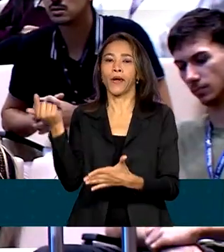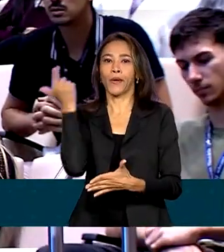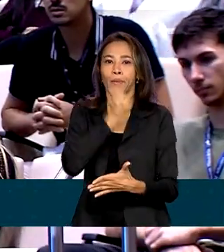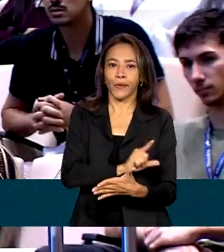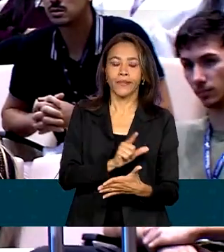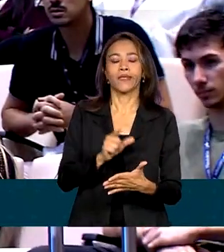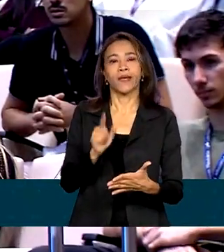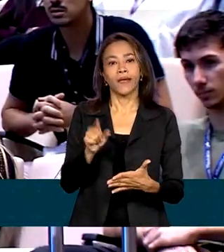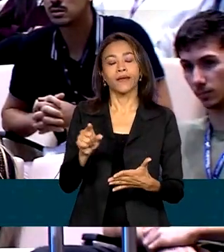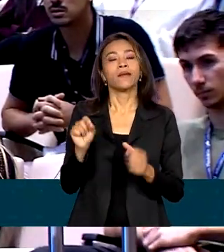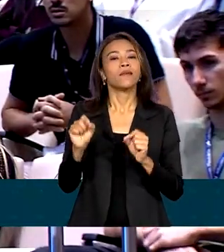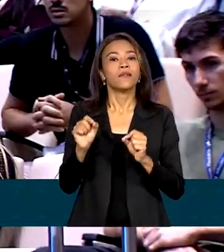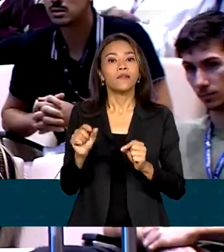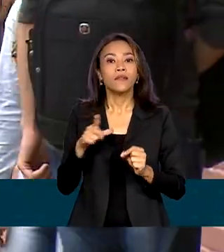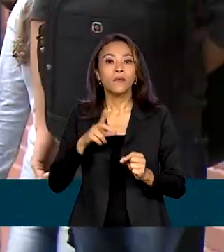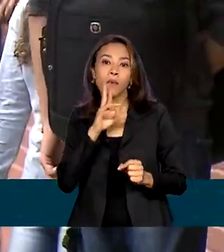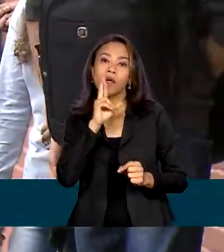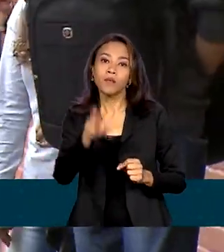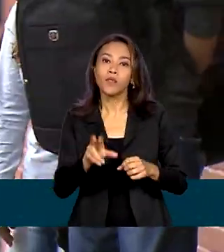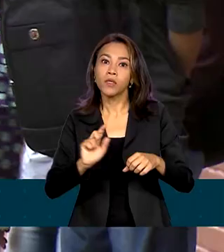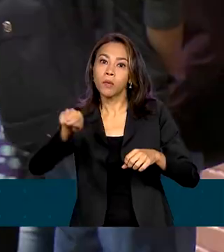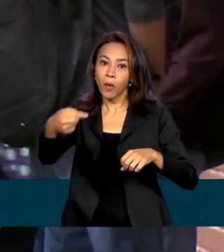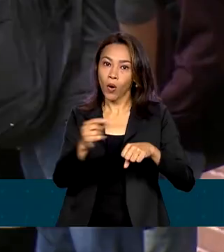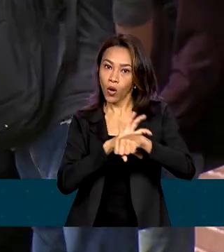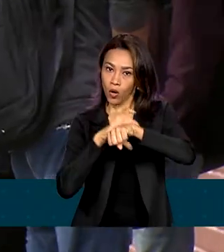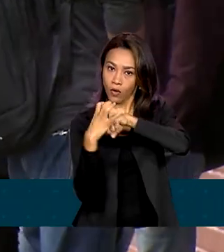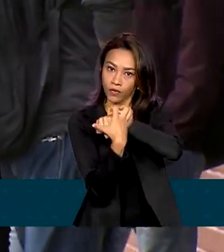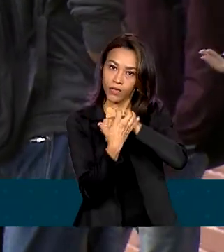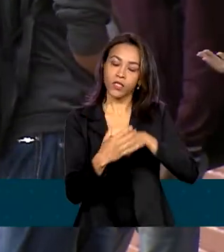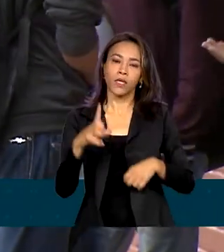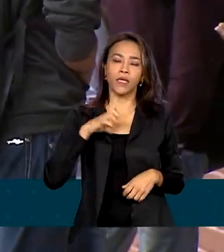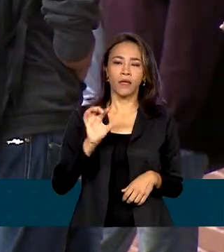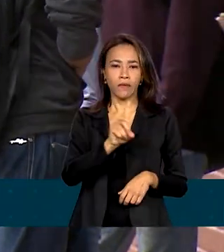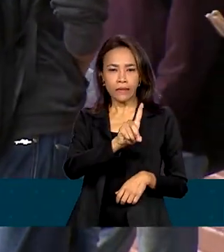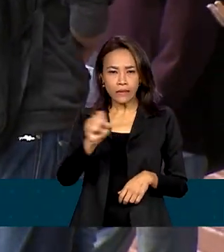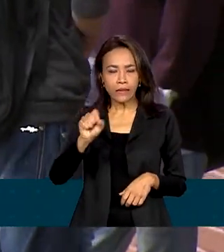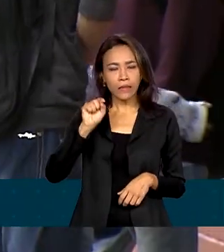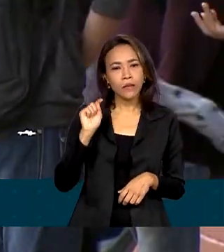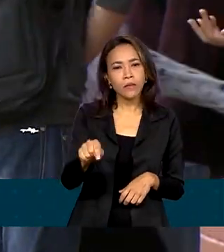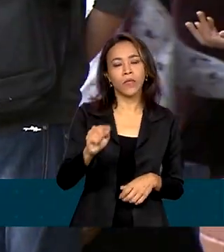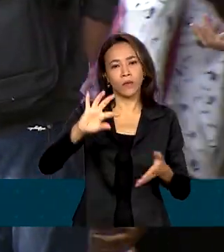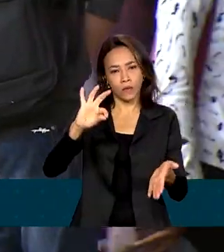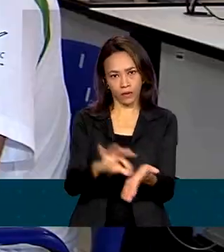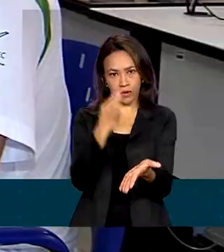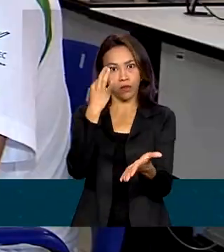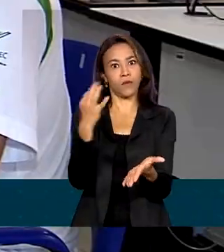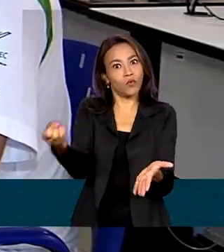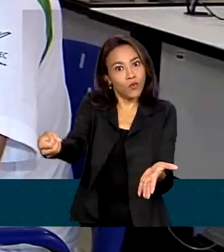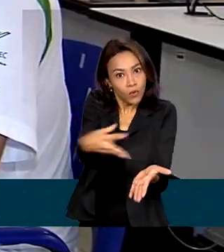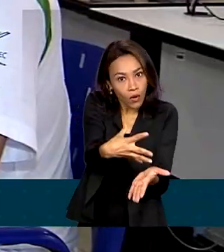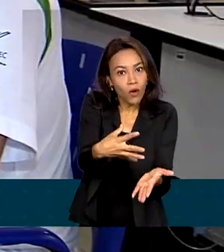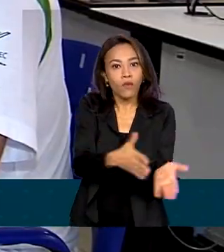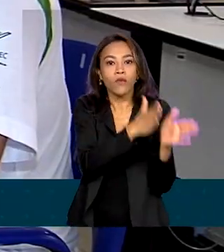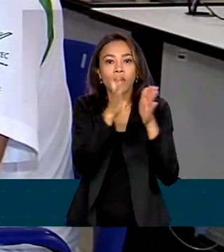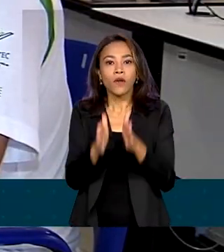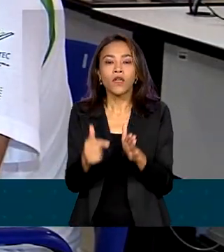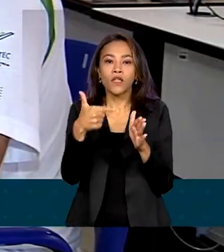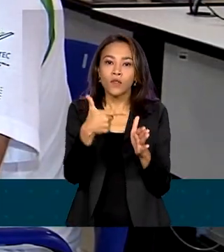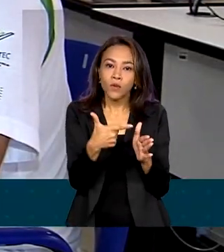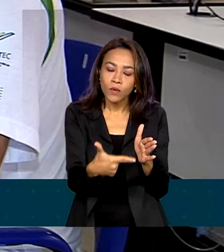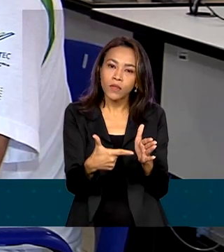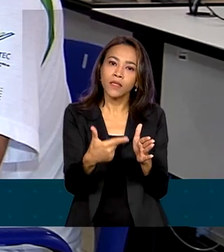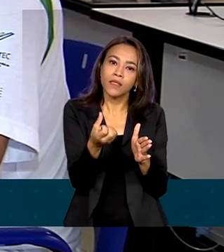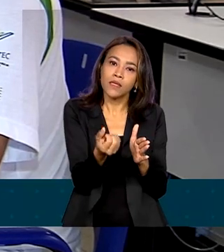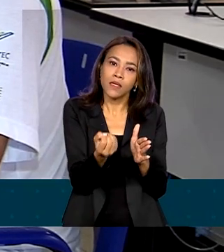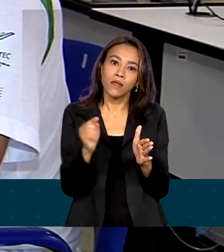patamar pré-Covid-19. Houve cerca de 100 mil novas matrículas no ensino médio e 260 mil